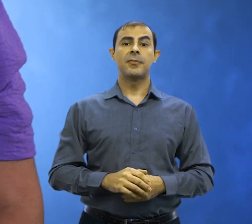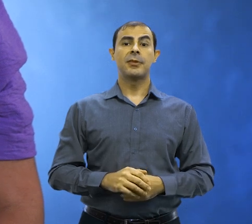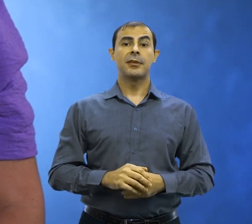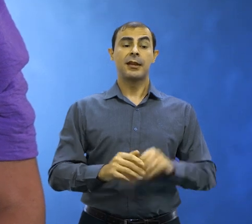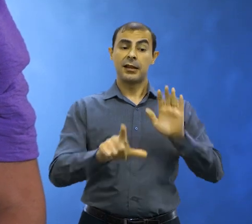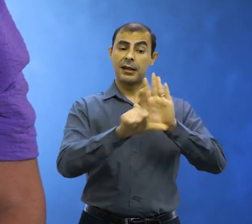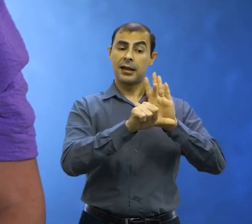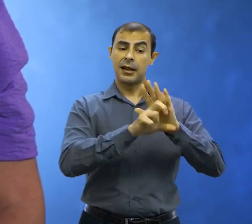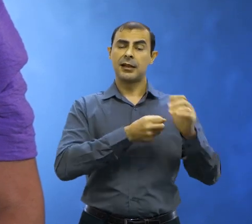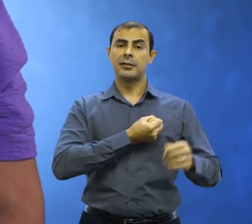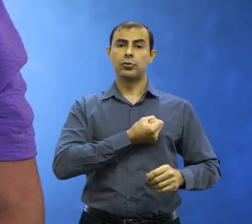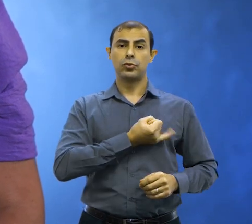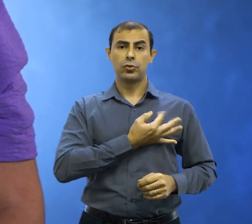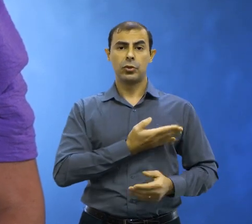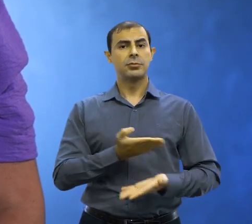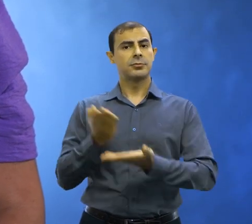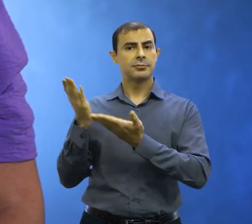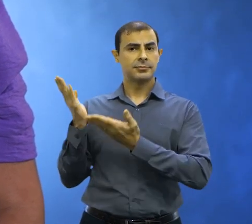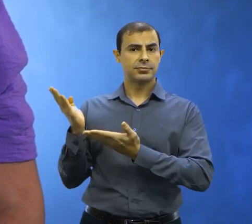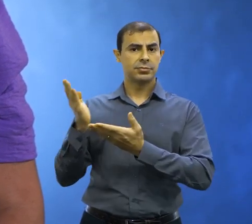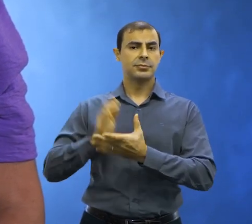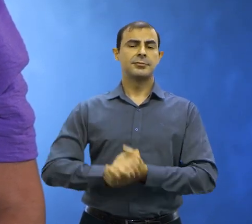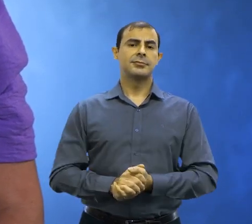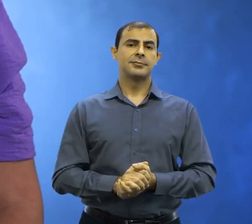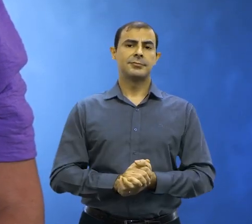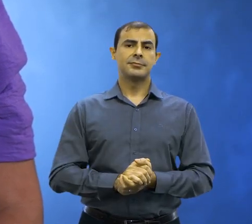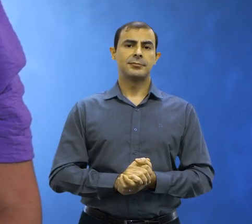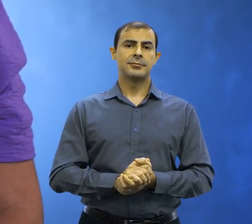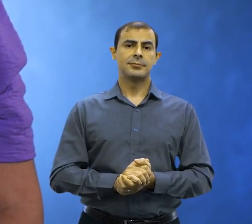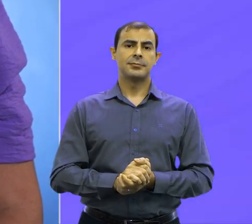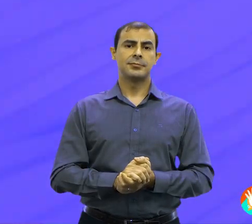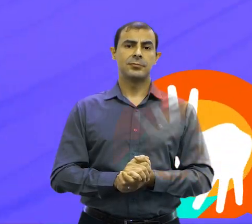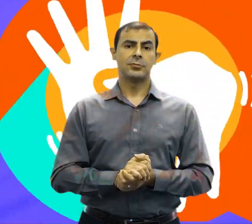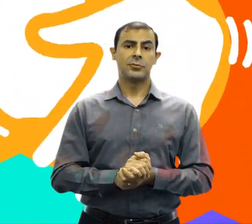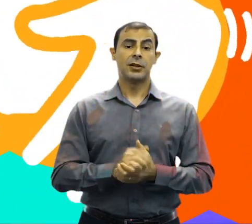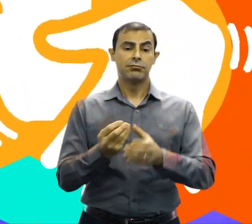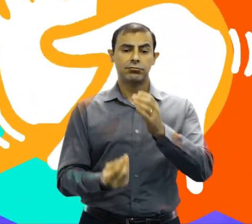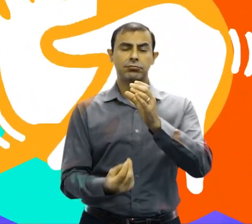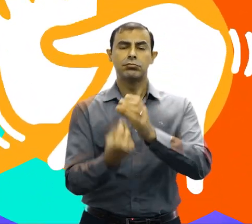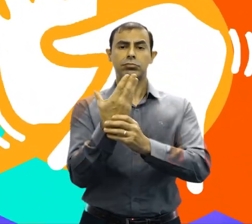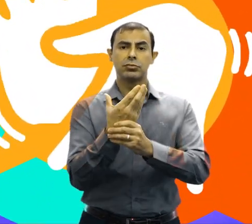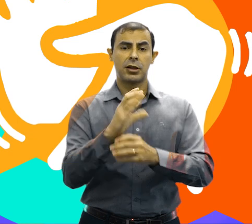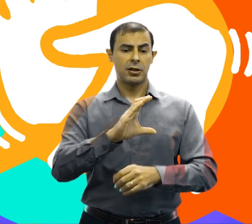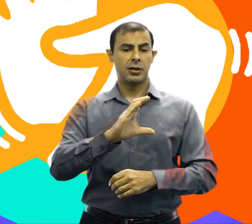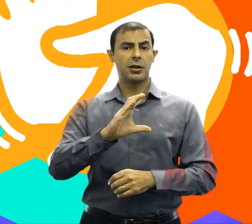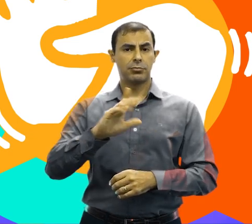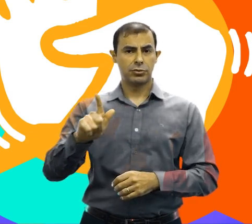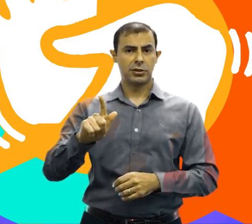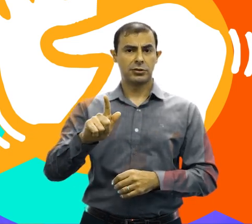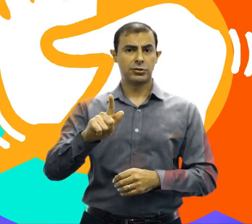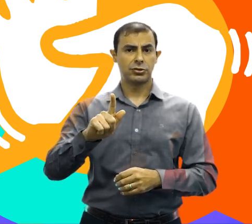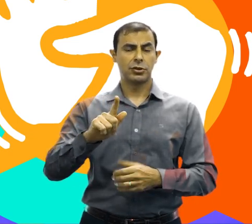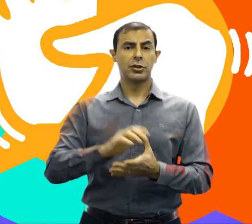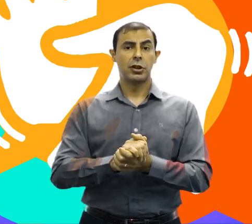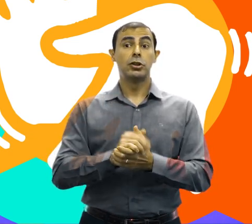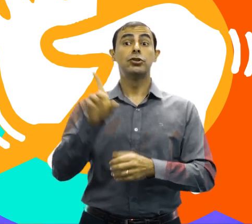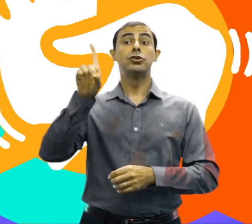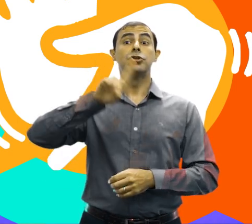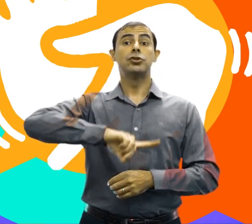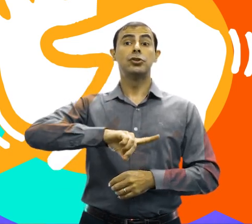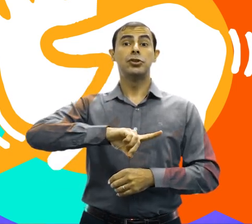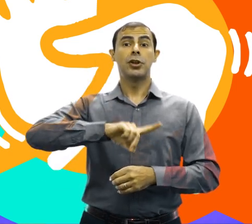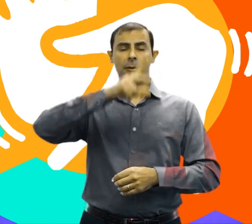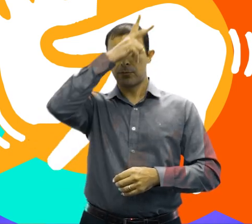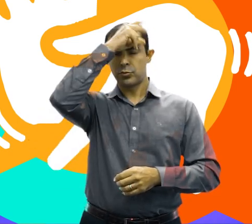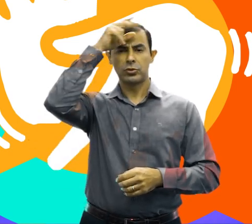Lei nº.667 de 2021, institui no município de Campo Grande, o Dia